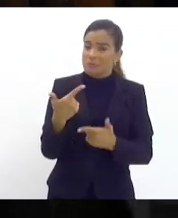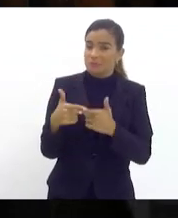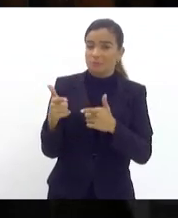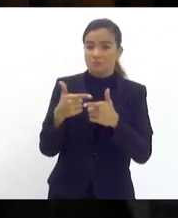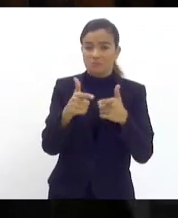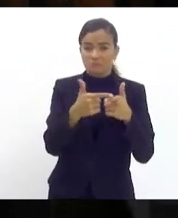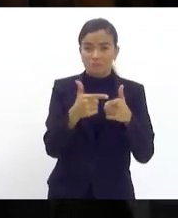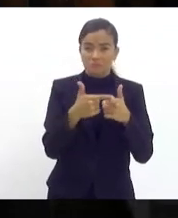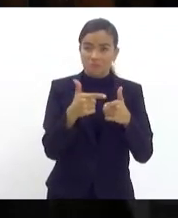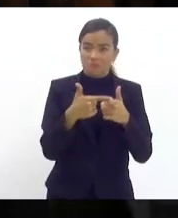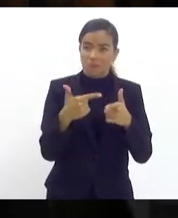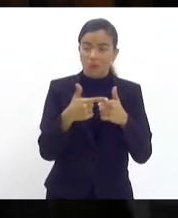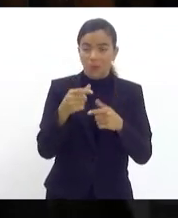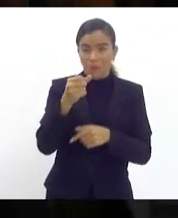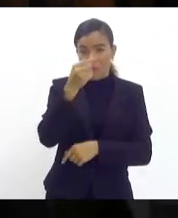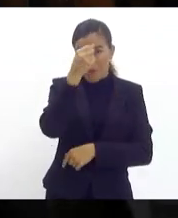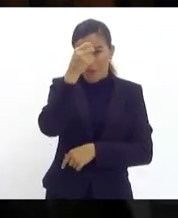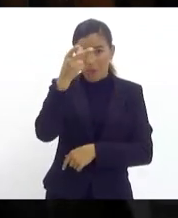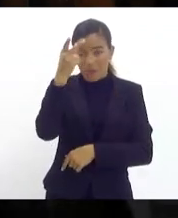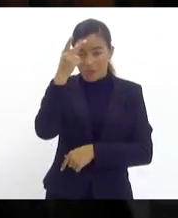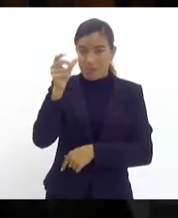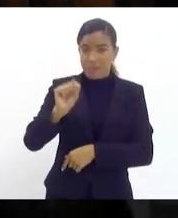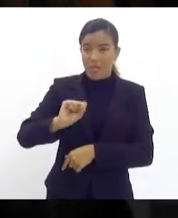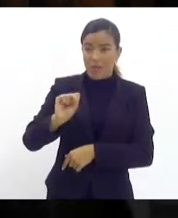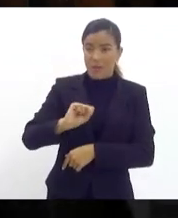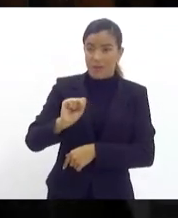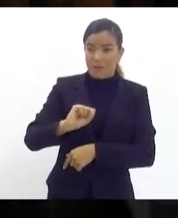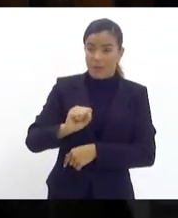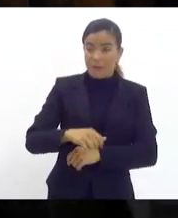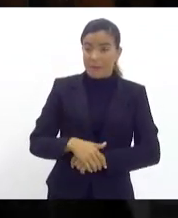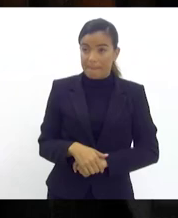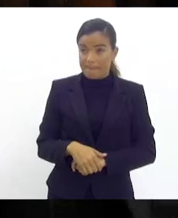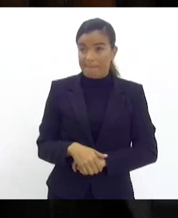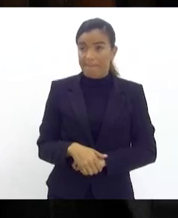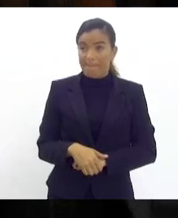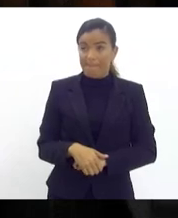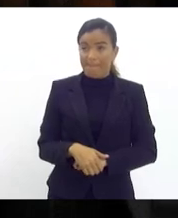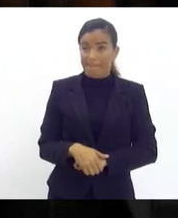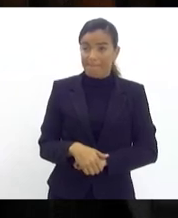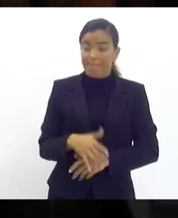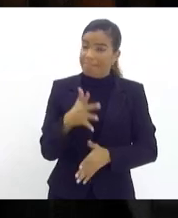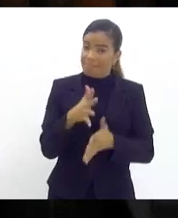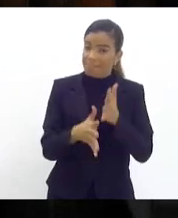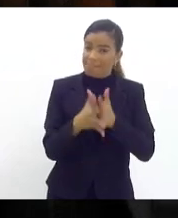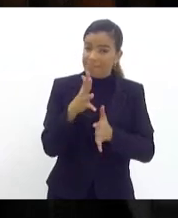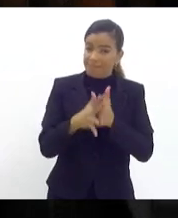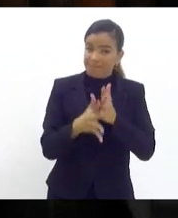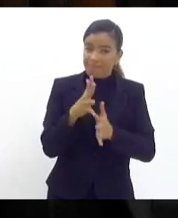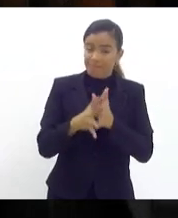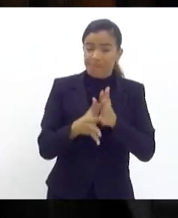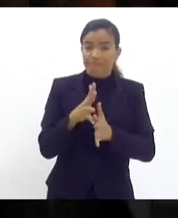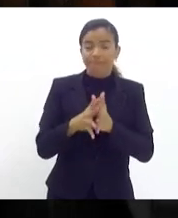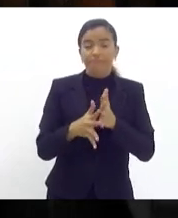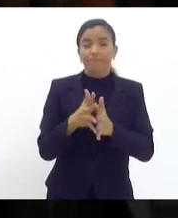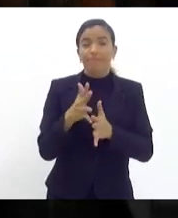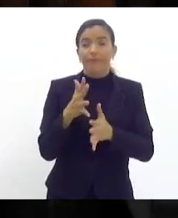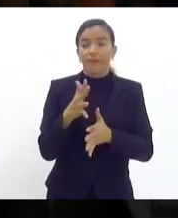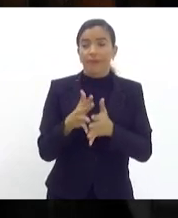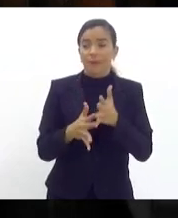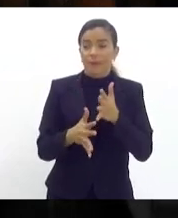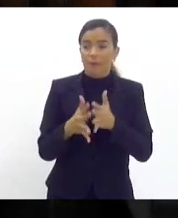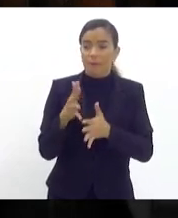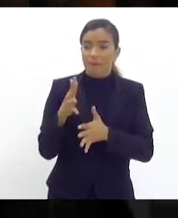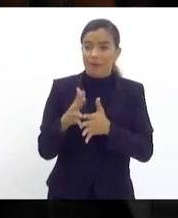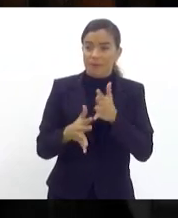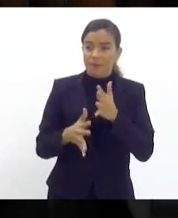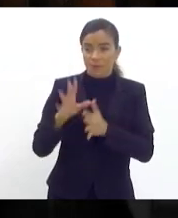para o município de Seropédica é complexo quando obviamente